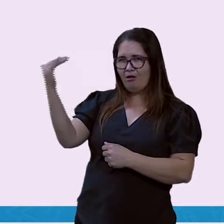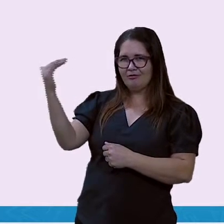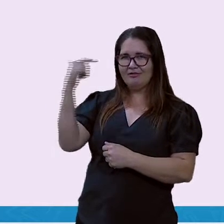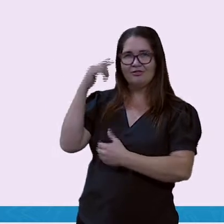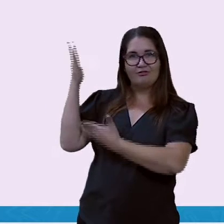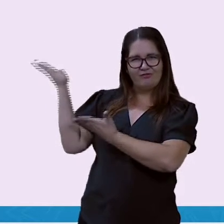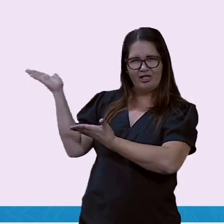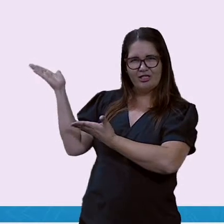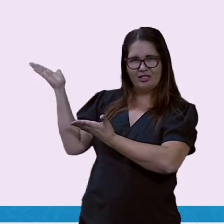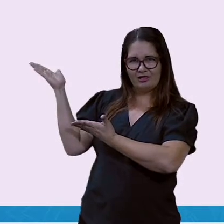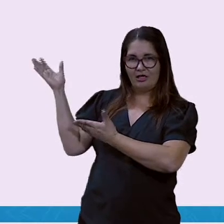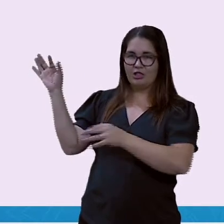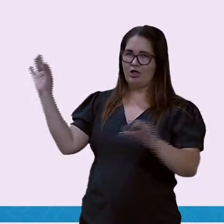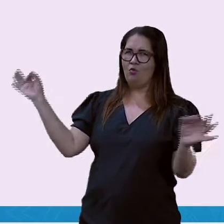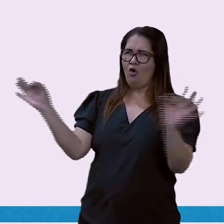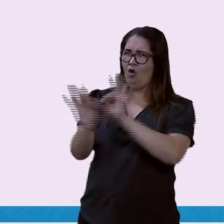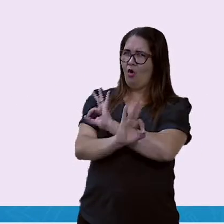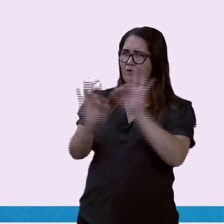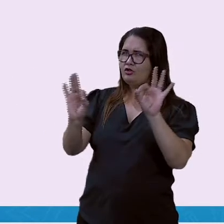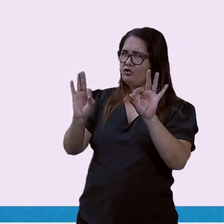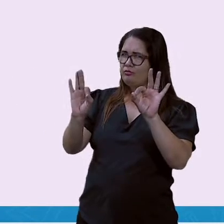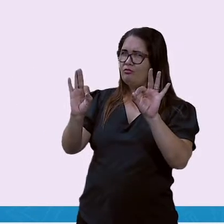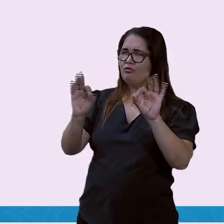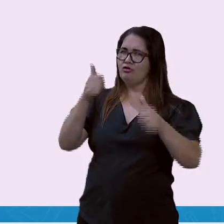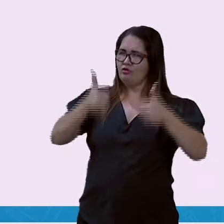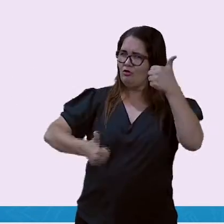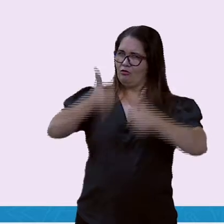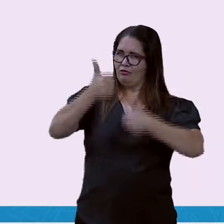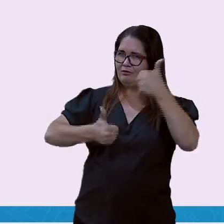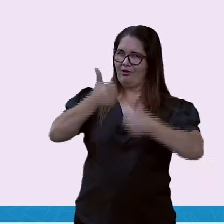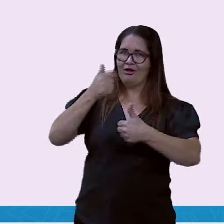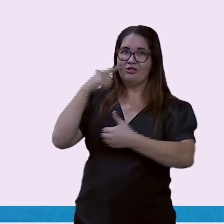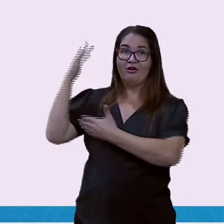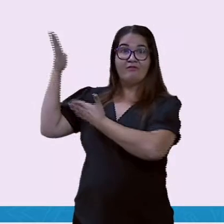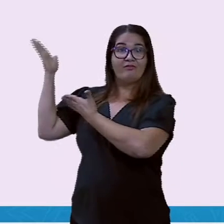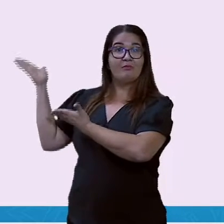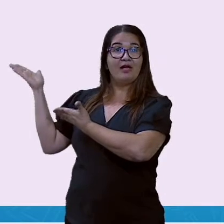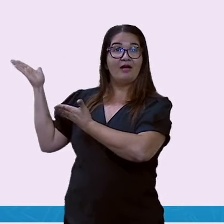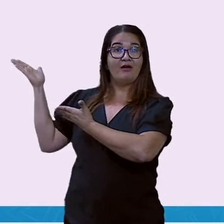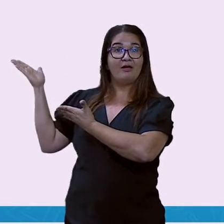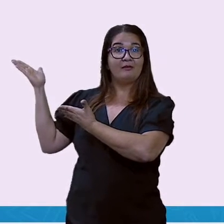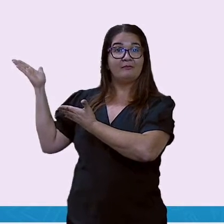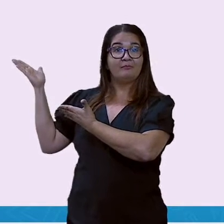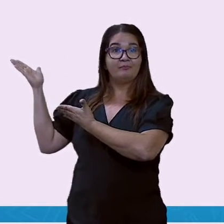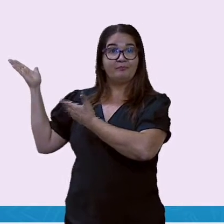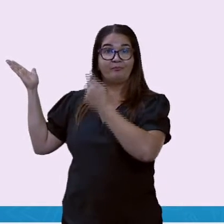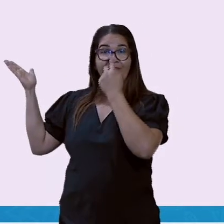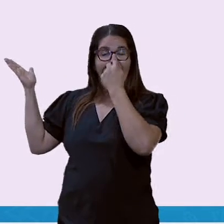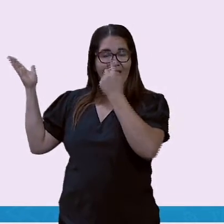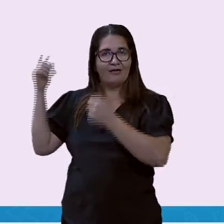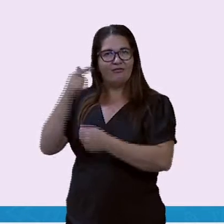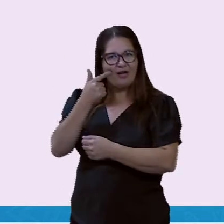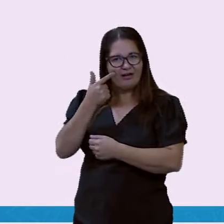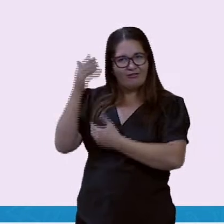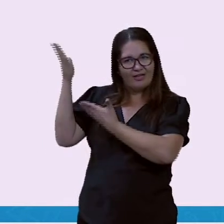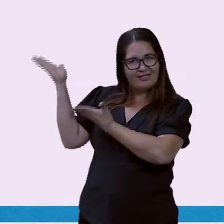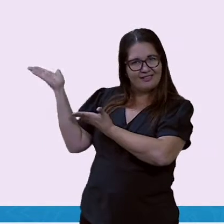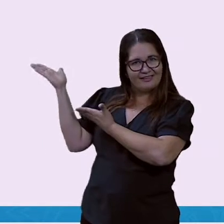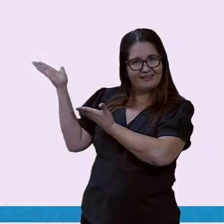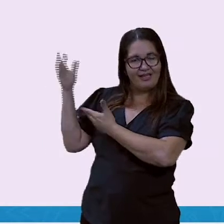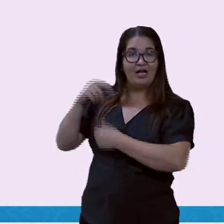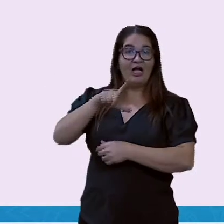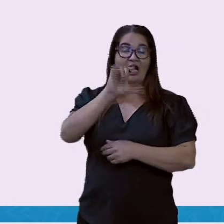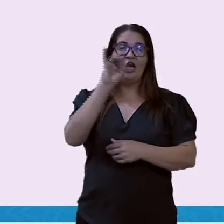craques do nosso futebol sul-americano. Temos ele aí, o cara, esse é o cara.